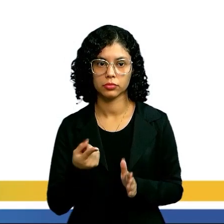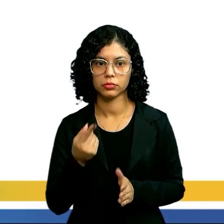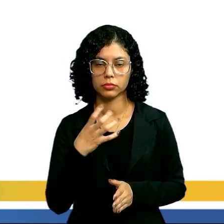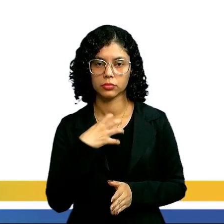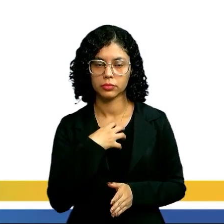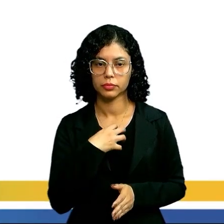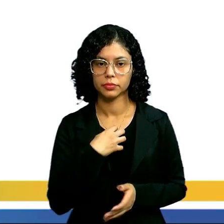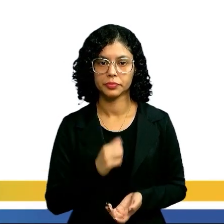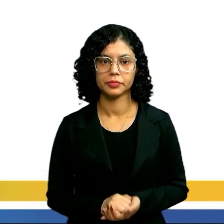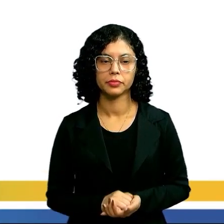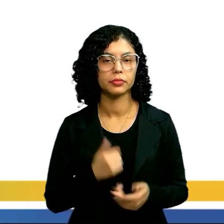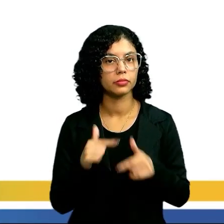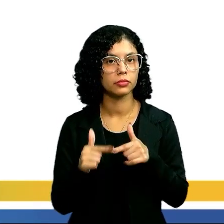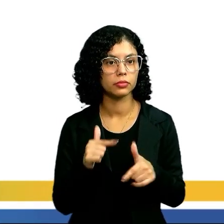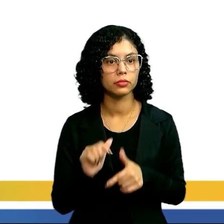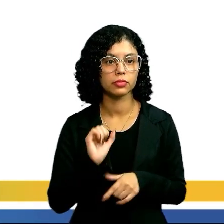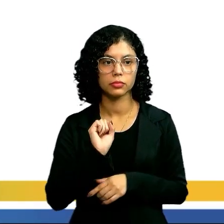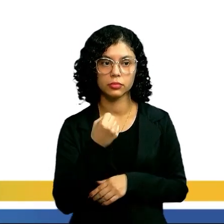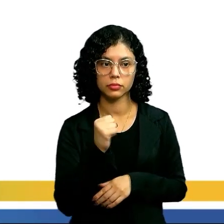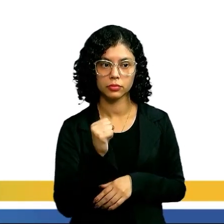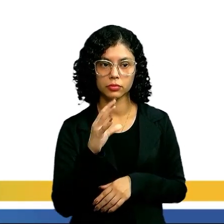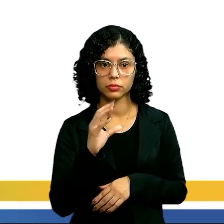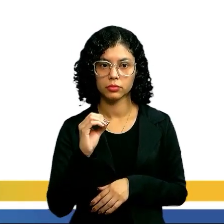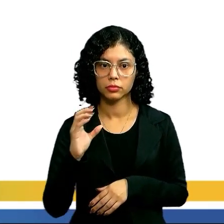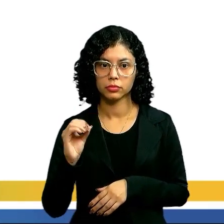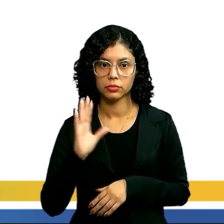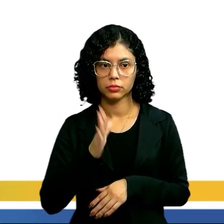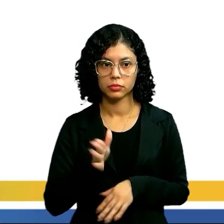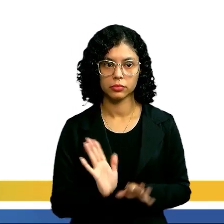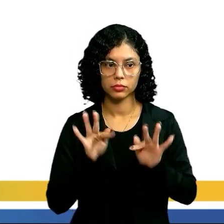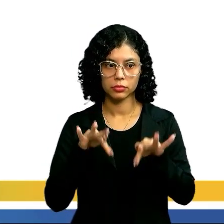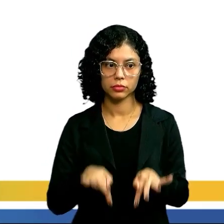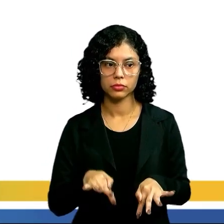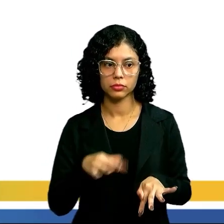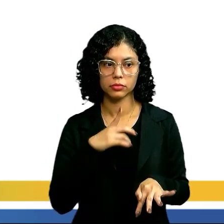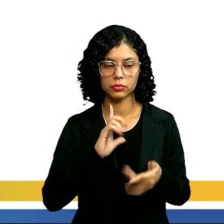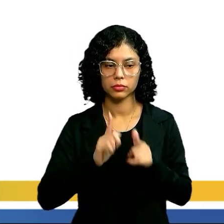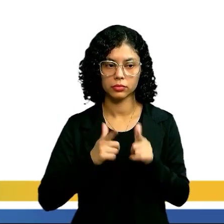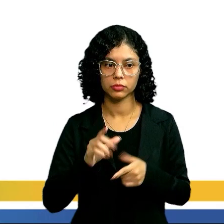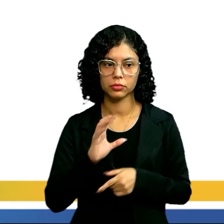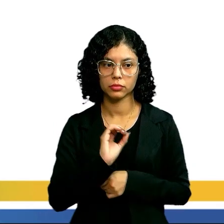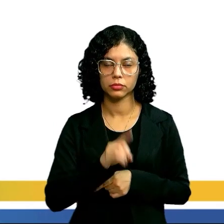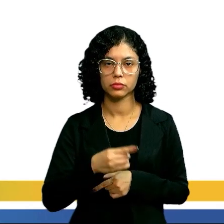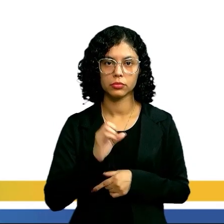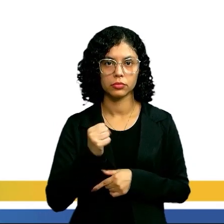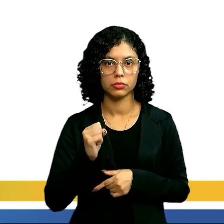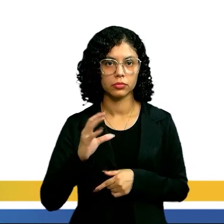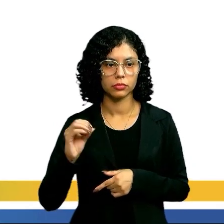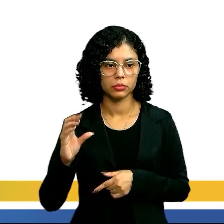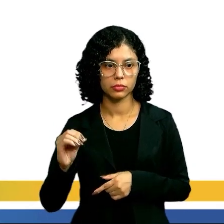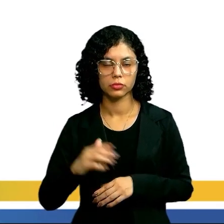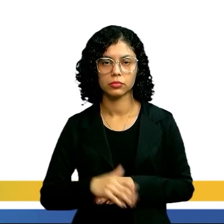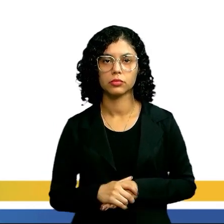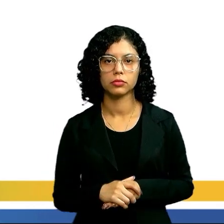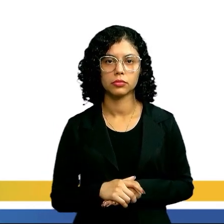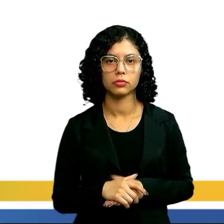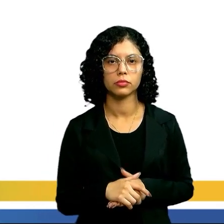momento, olha, ele trabalha com 800 gramas. Já lá no final, na letra E, 0,800.